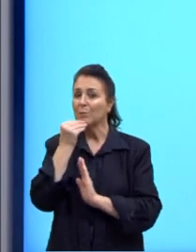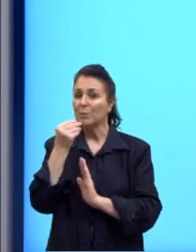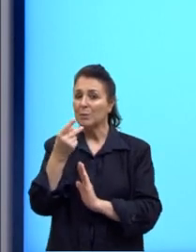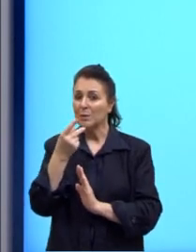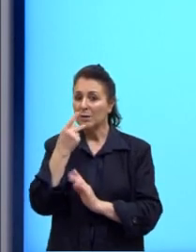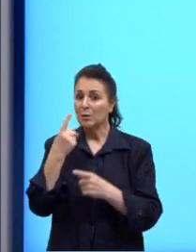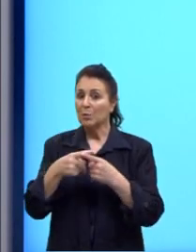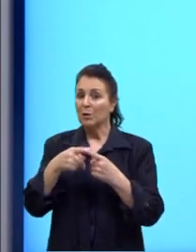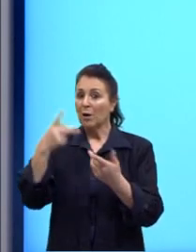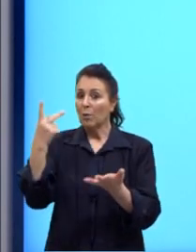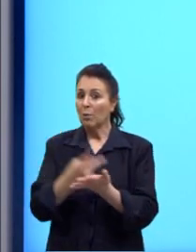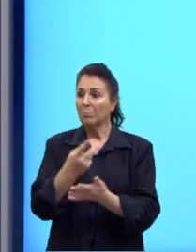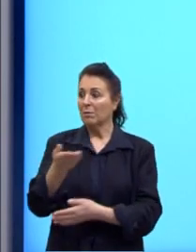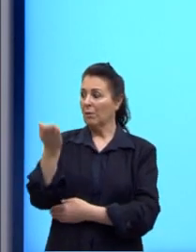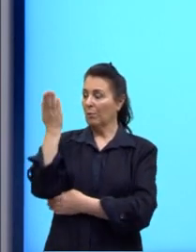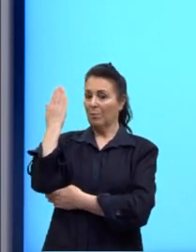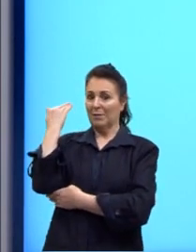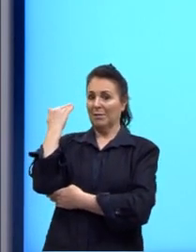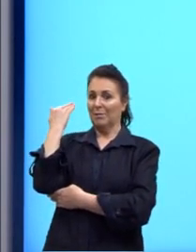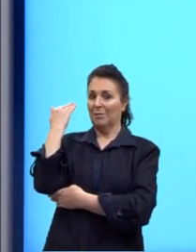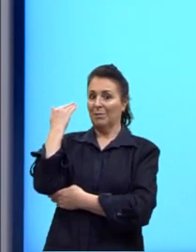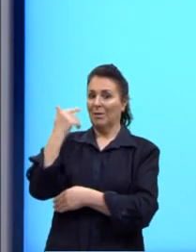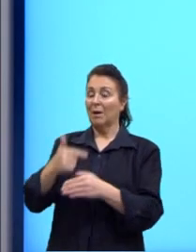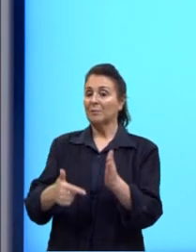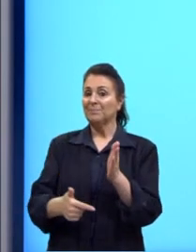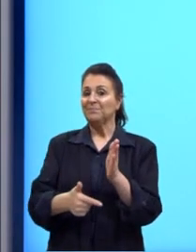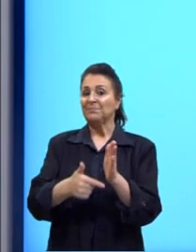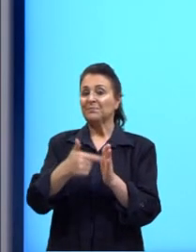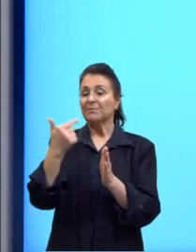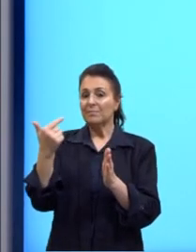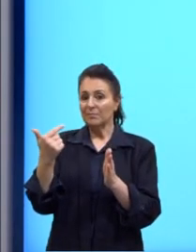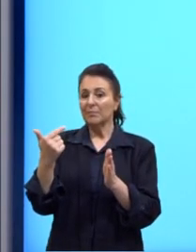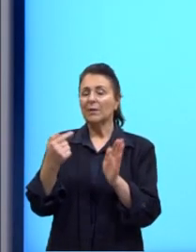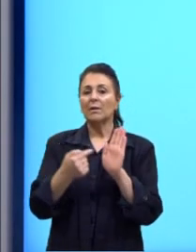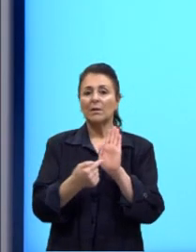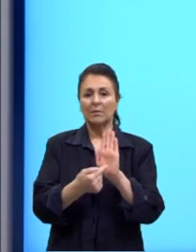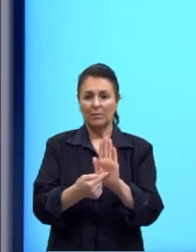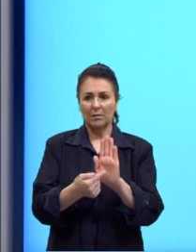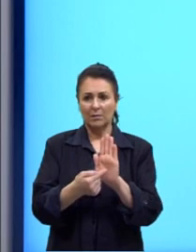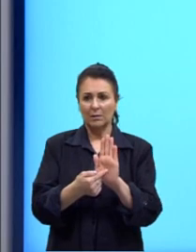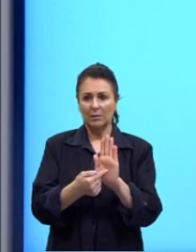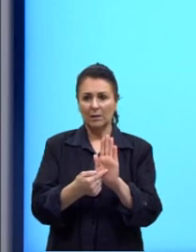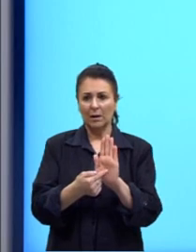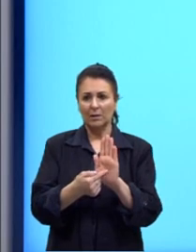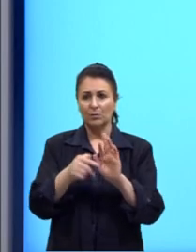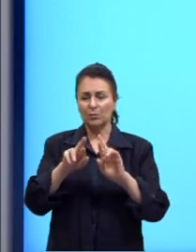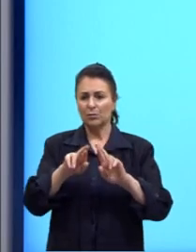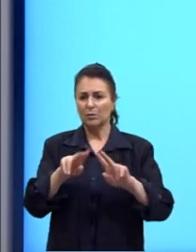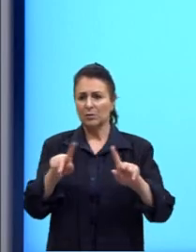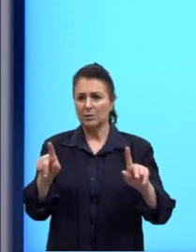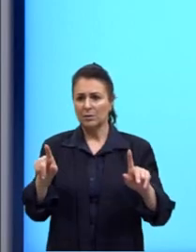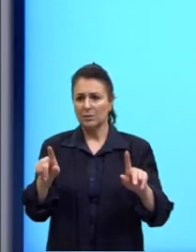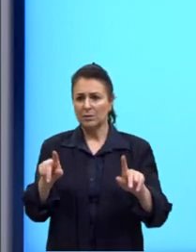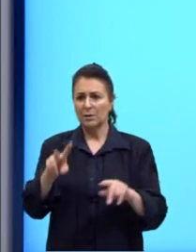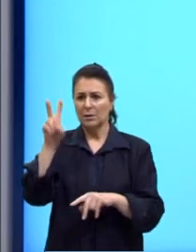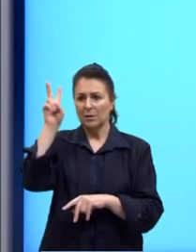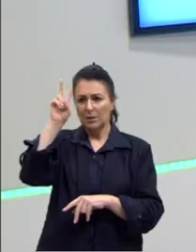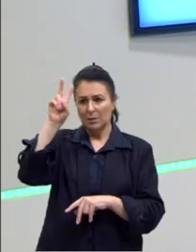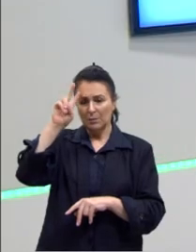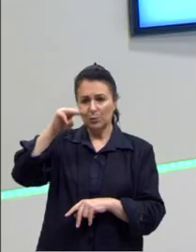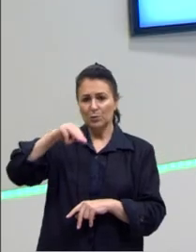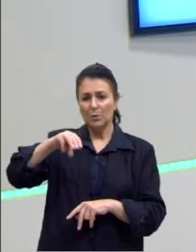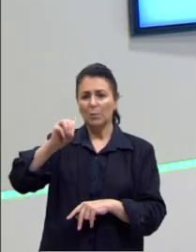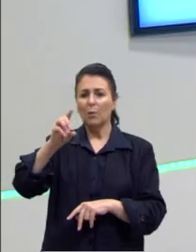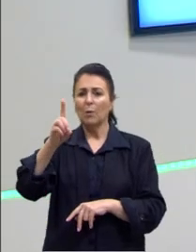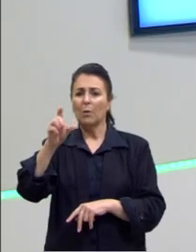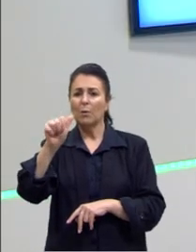o passado, né? A minha segunda, ela vai apresentar um modal. Lembram dos modais? Os modais são